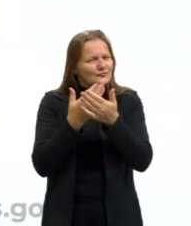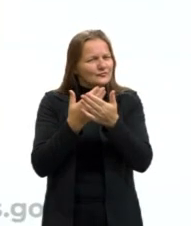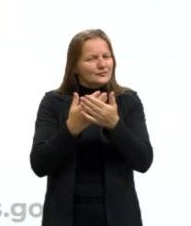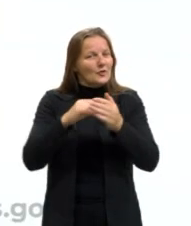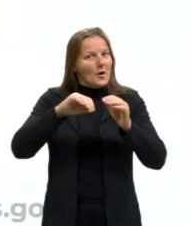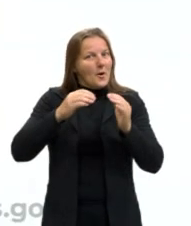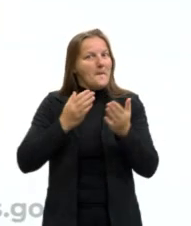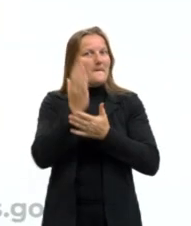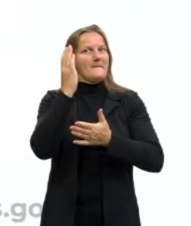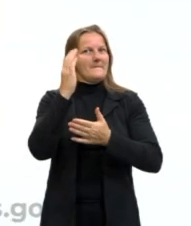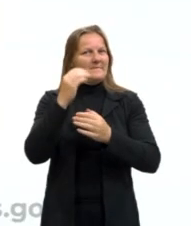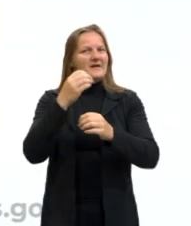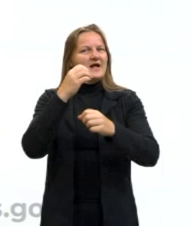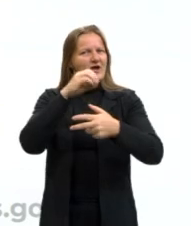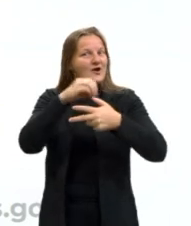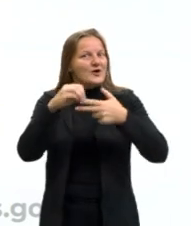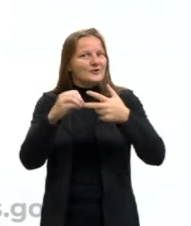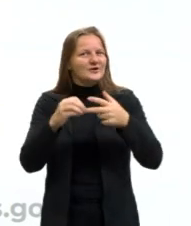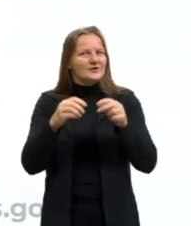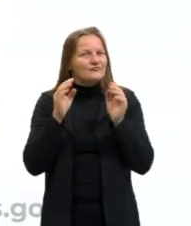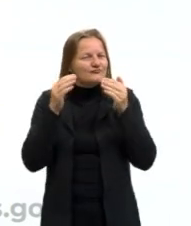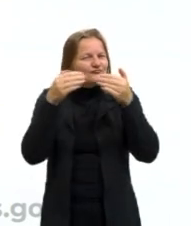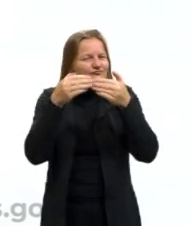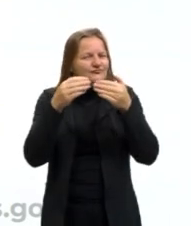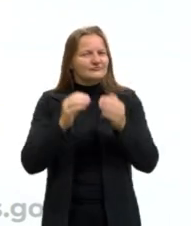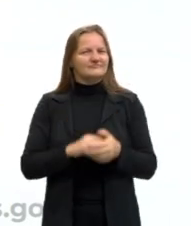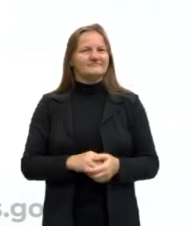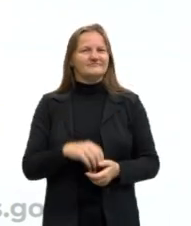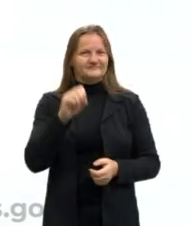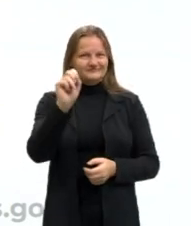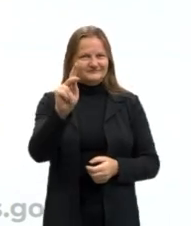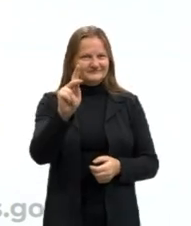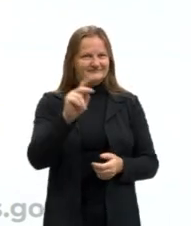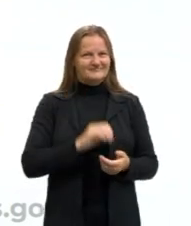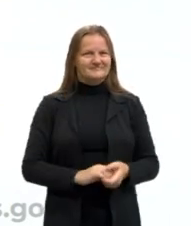aprovação no Enem, que é o que a gente está buscando. Certo?